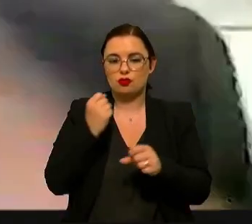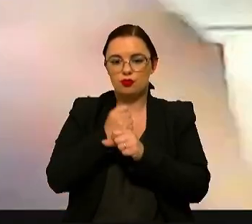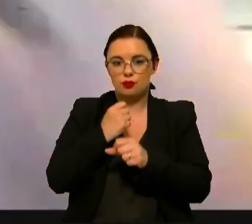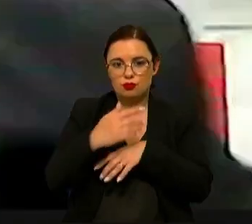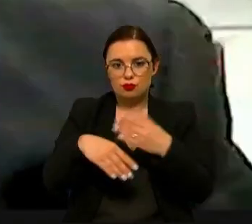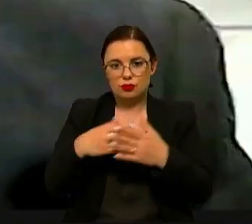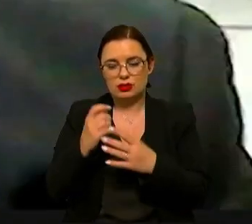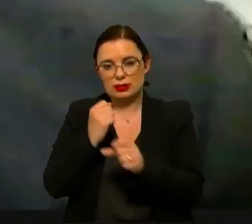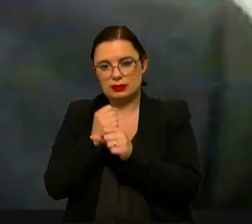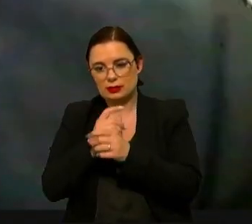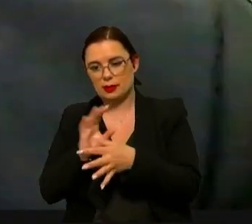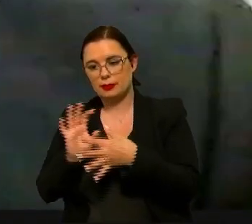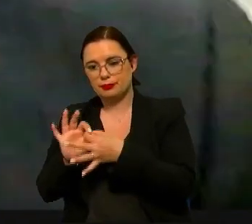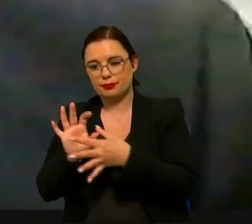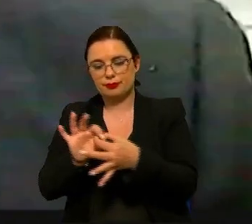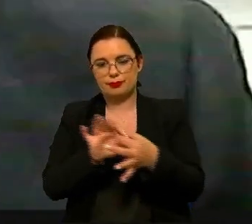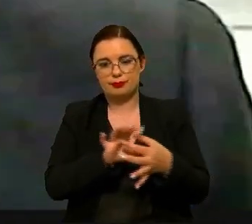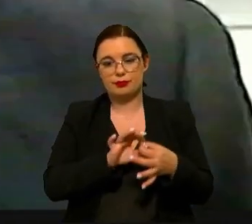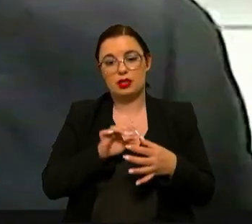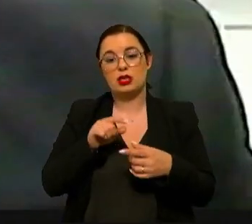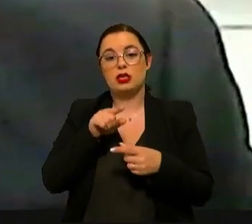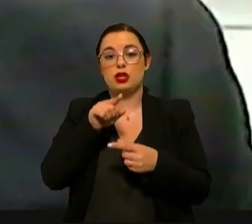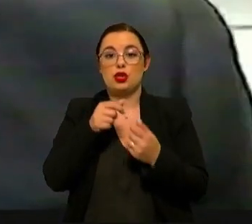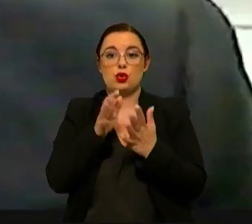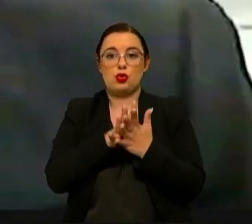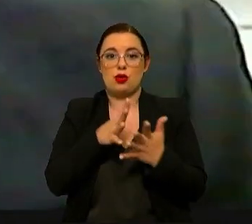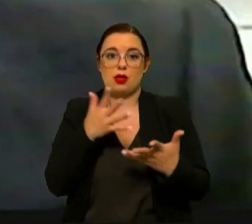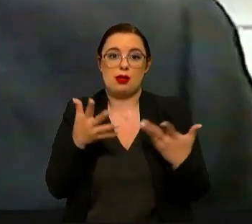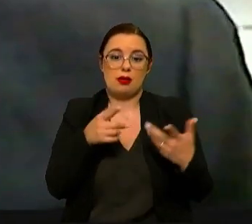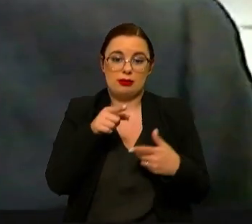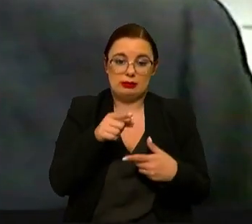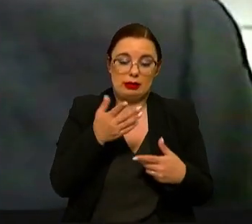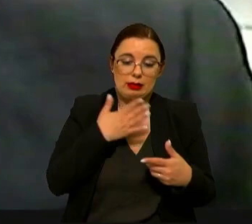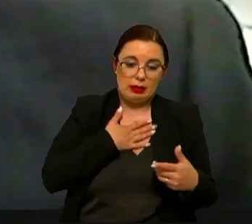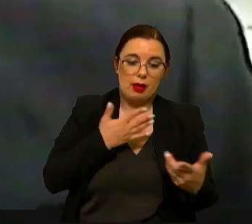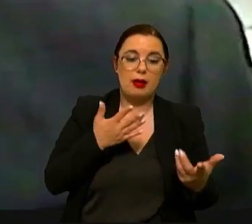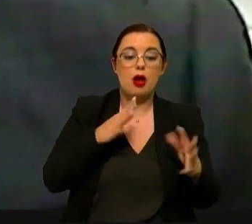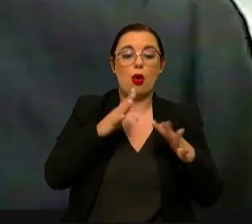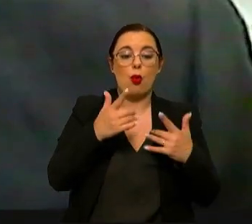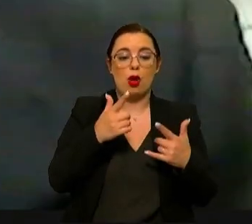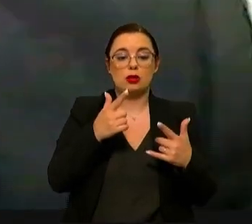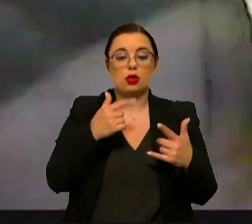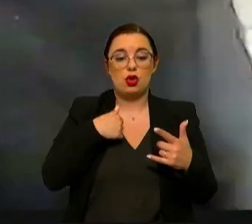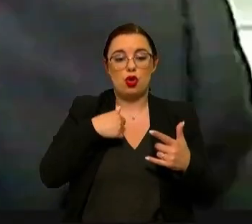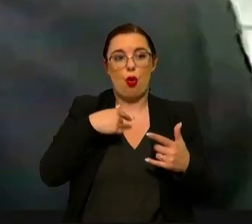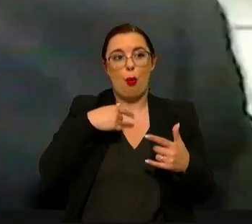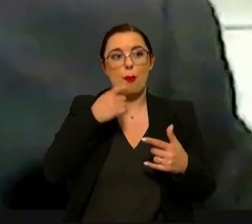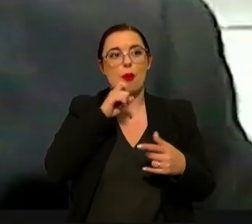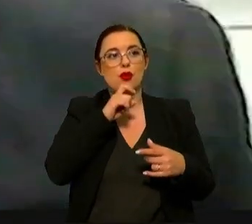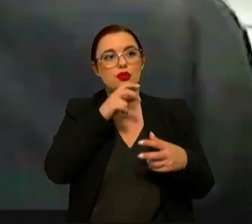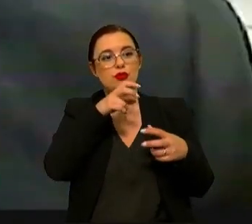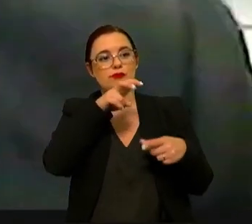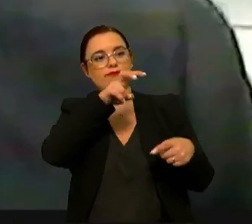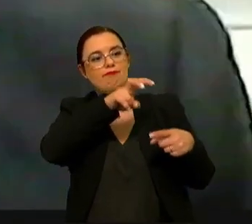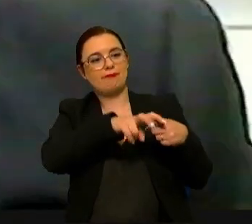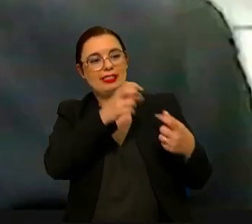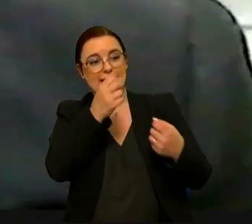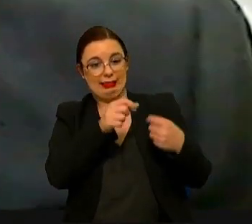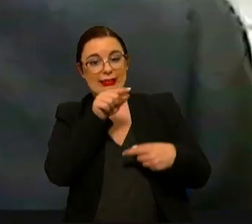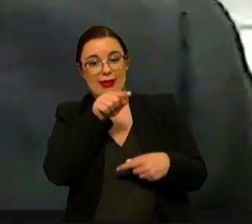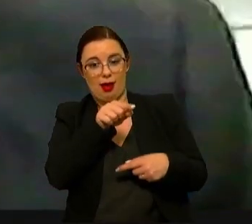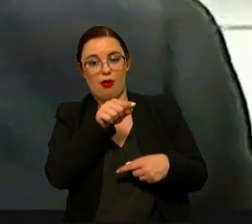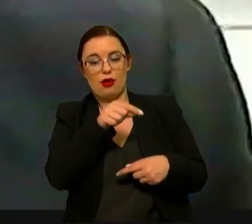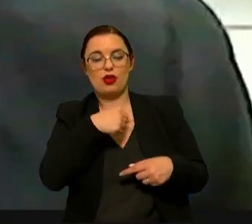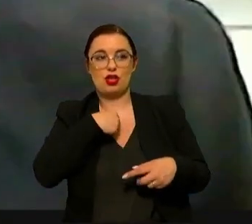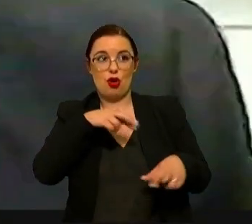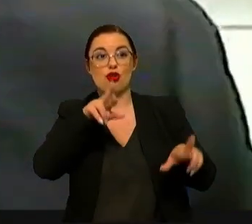eventualmente vão trazer todas essas dinâmicas e é nesse caminho quando um dia poder sentar num veículo desse espero